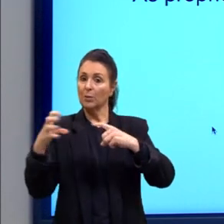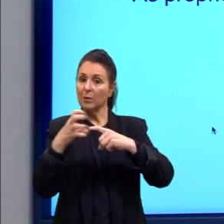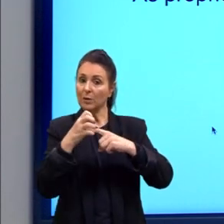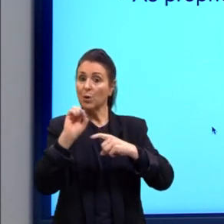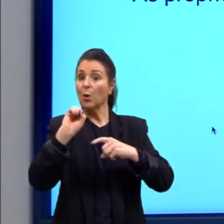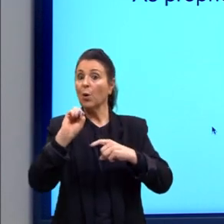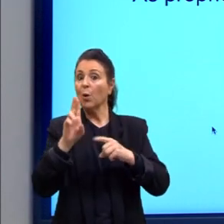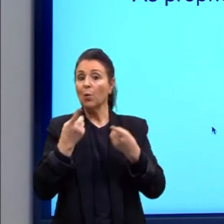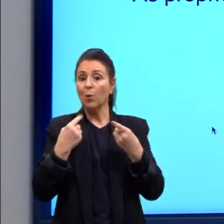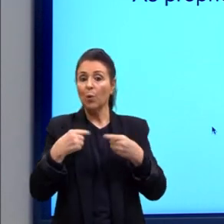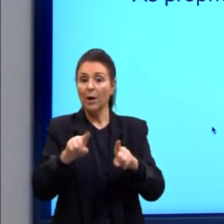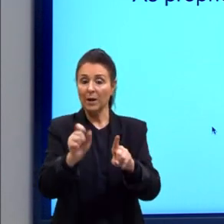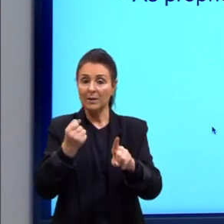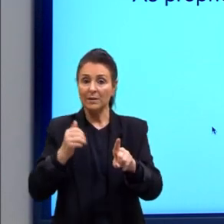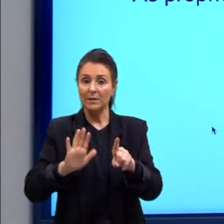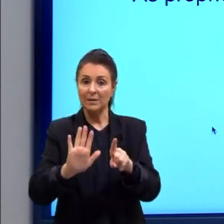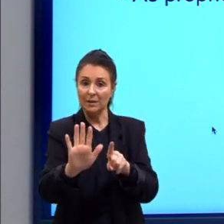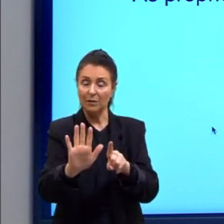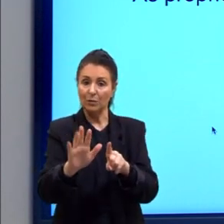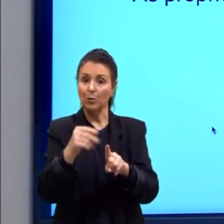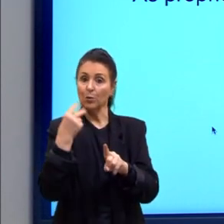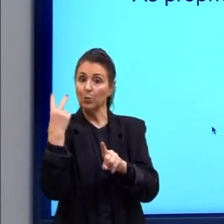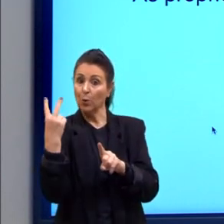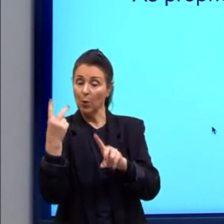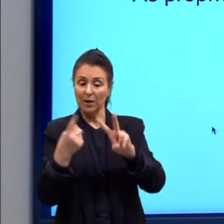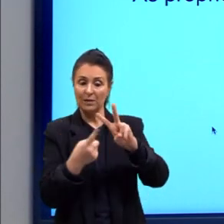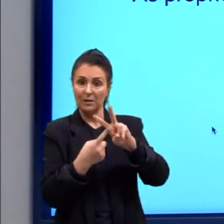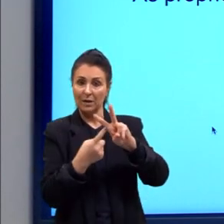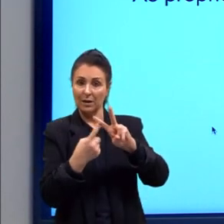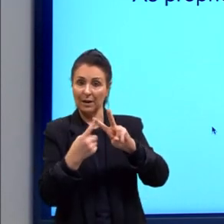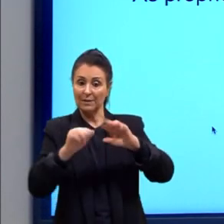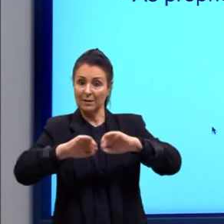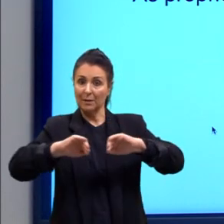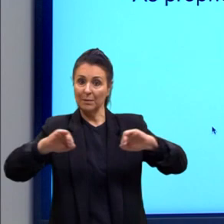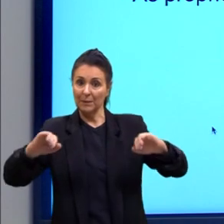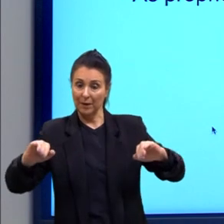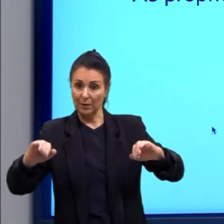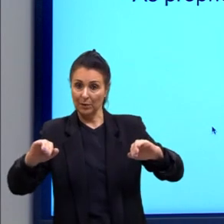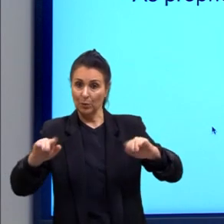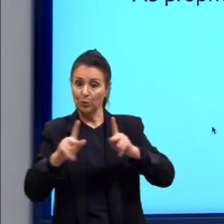Os dois alelos de cada gene separam durante a gametogênese.